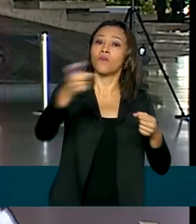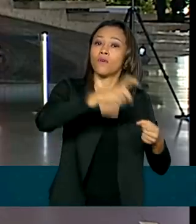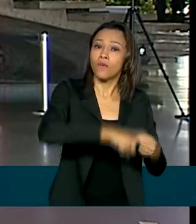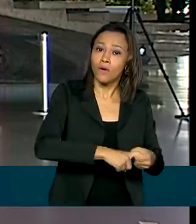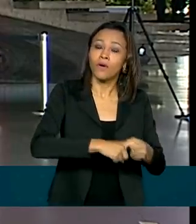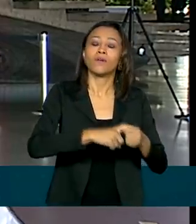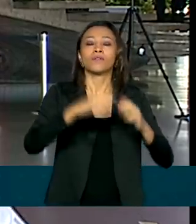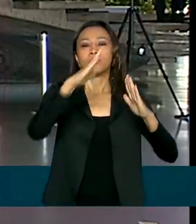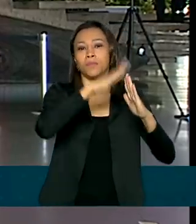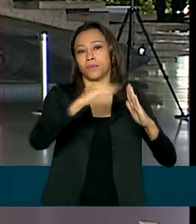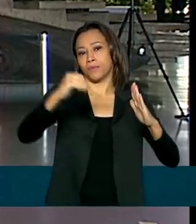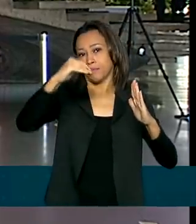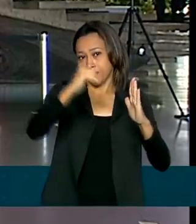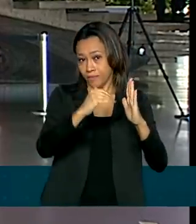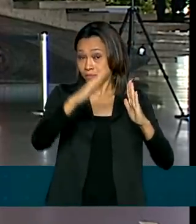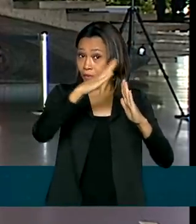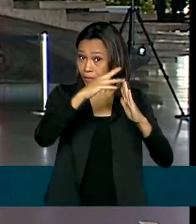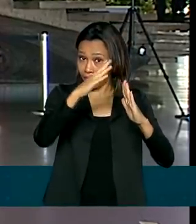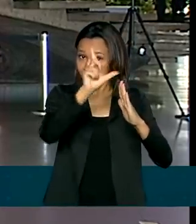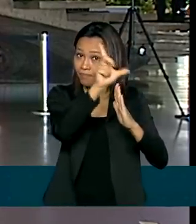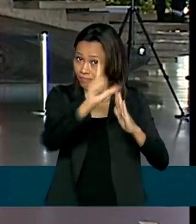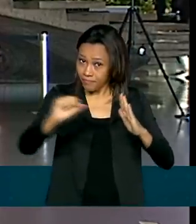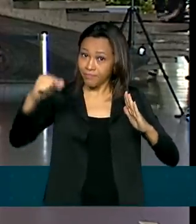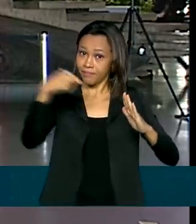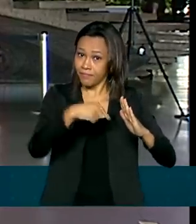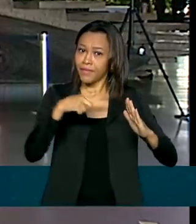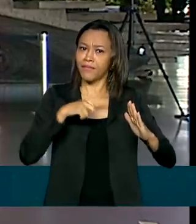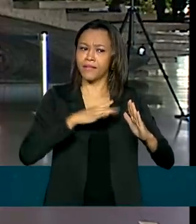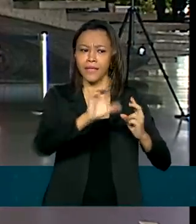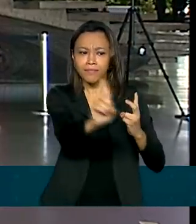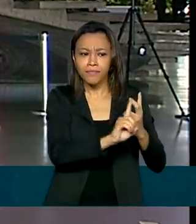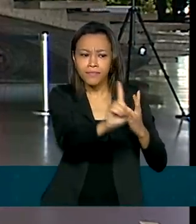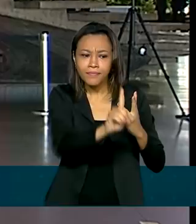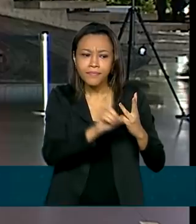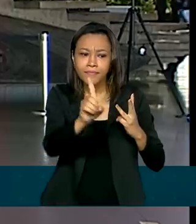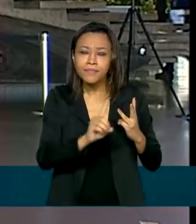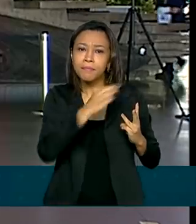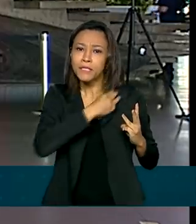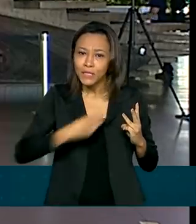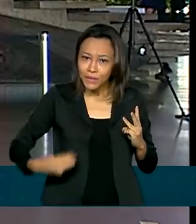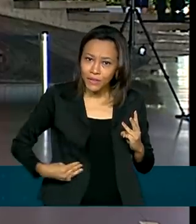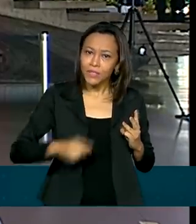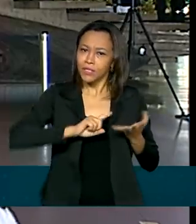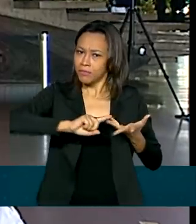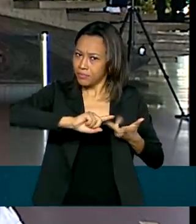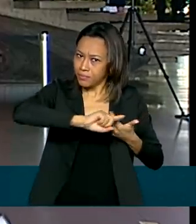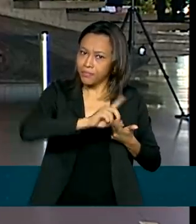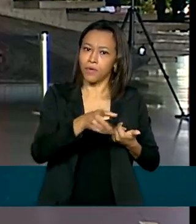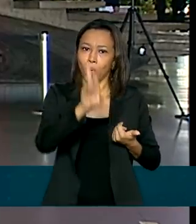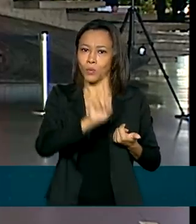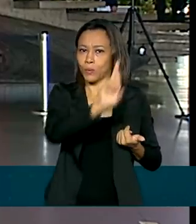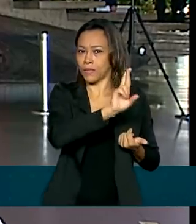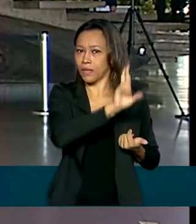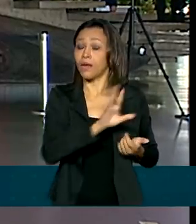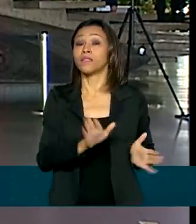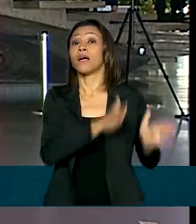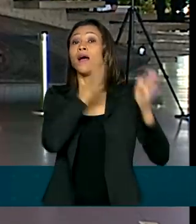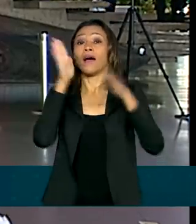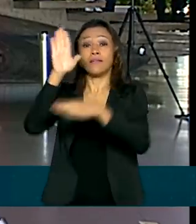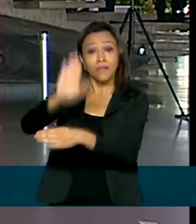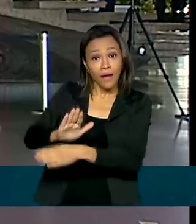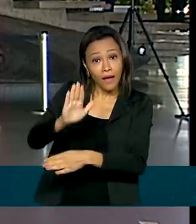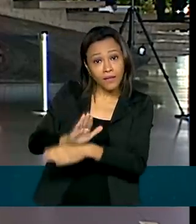Planalto, quando ele receberá ministros e autoridades. Às 5 da tarde, ele participa da cerimônia alusiva à